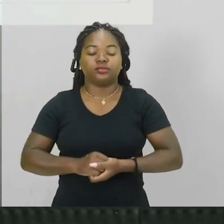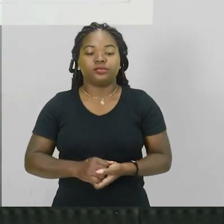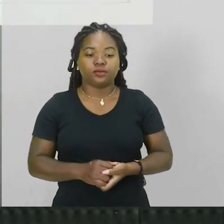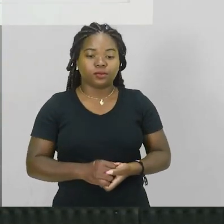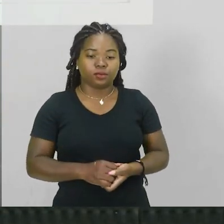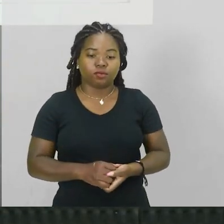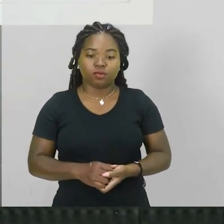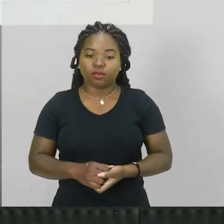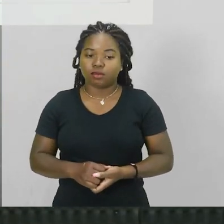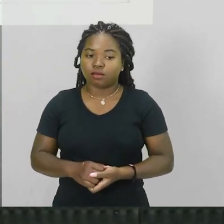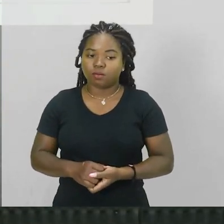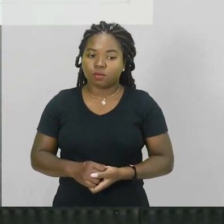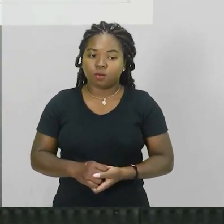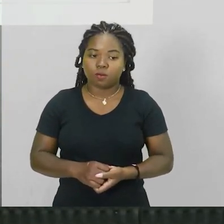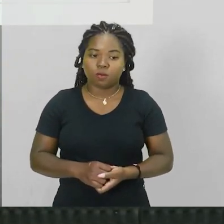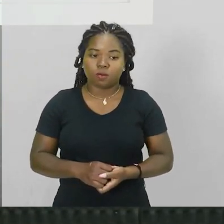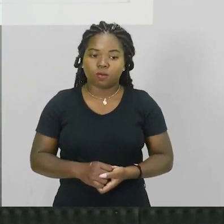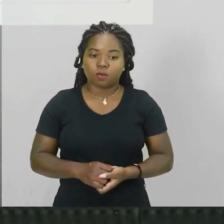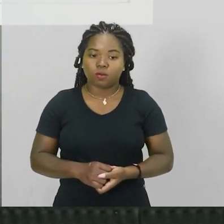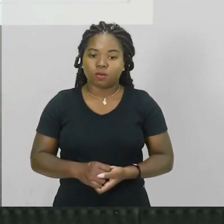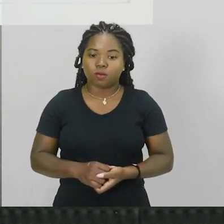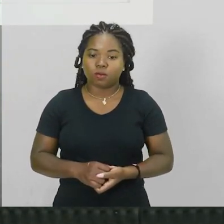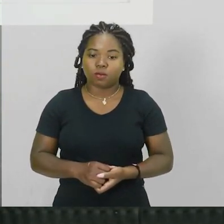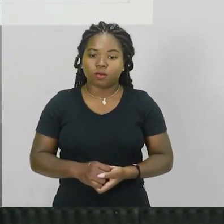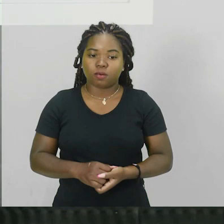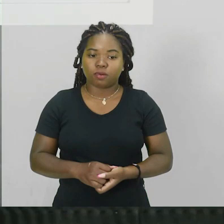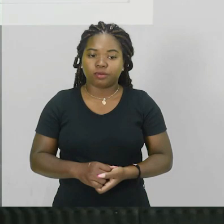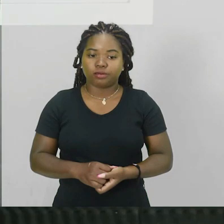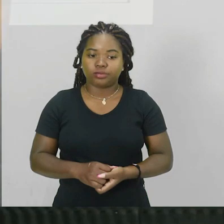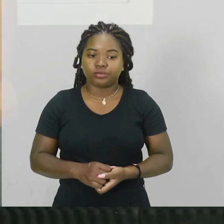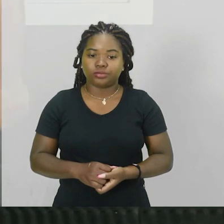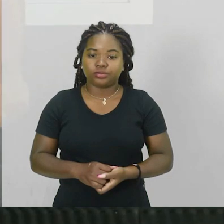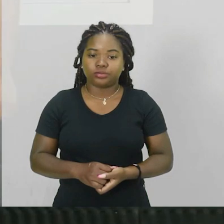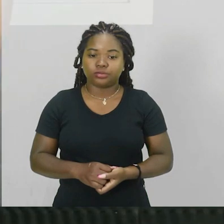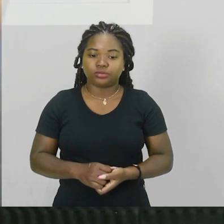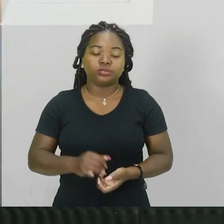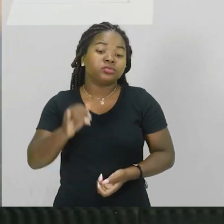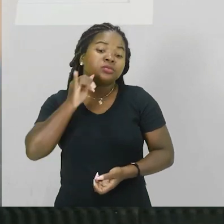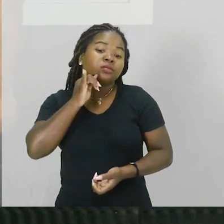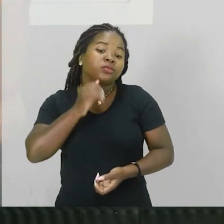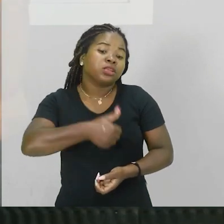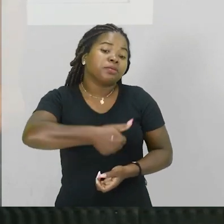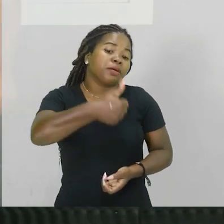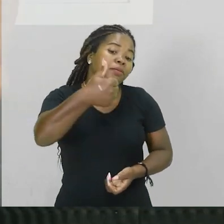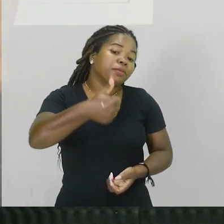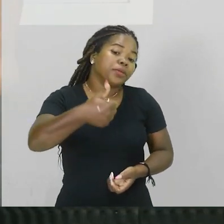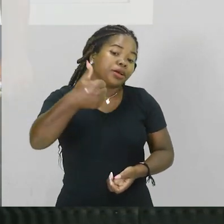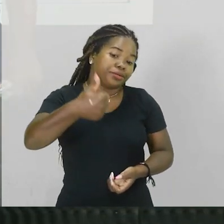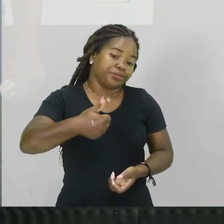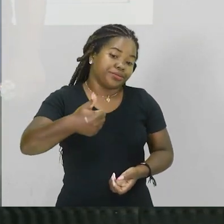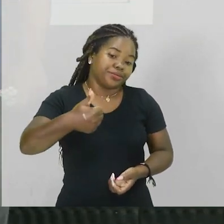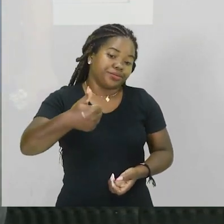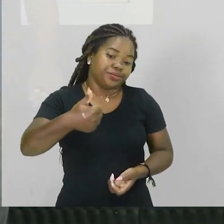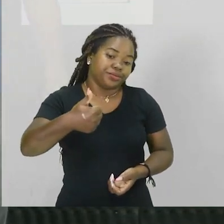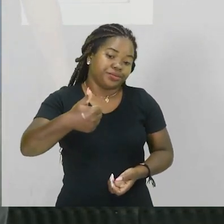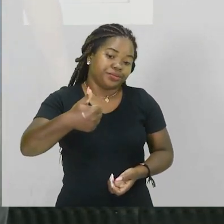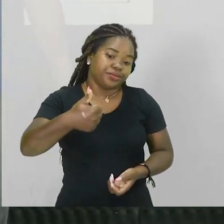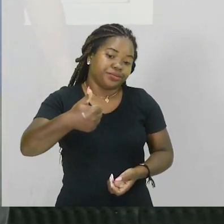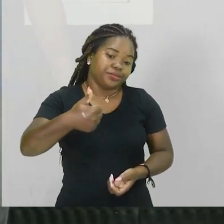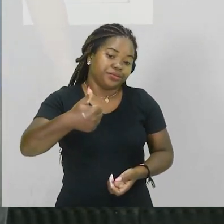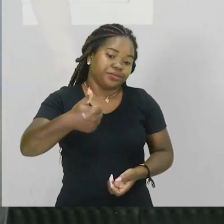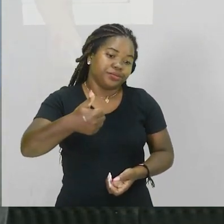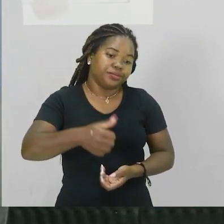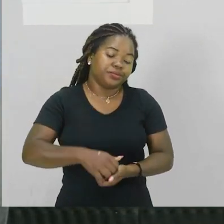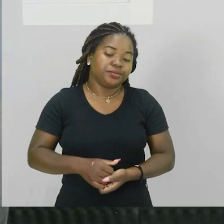tem que levar em consideração então nós temos aí as amostras por exemplo a amostra 1 a